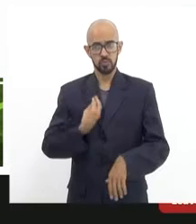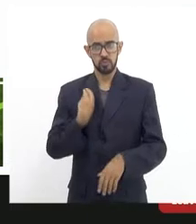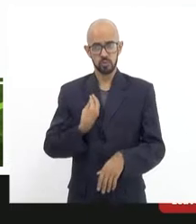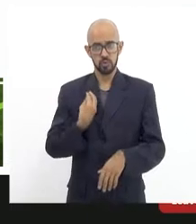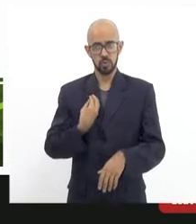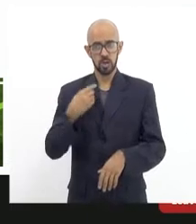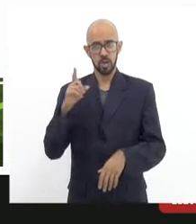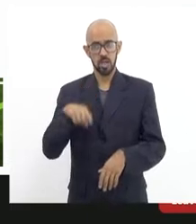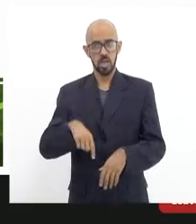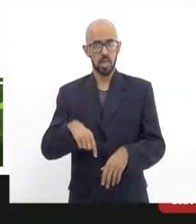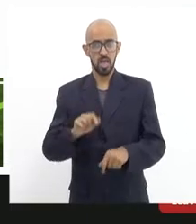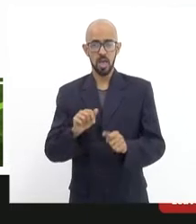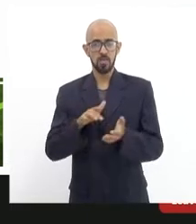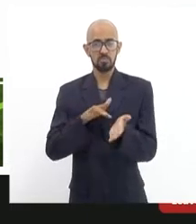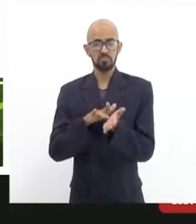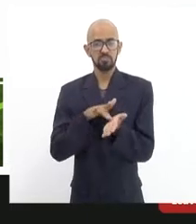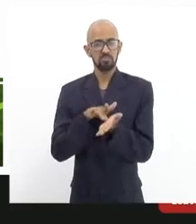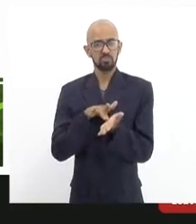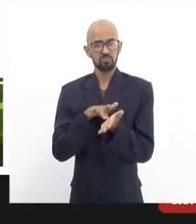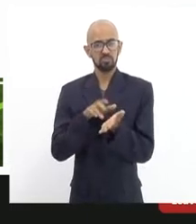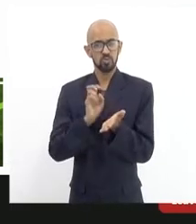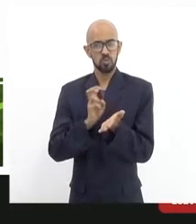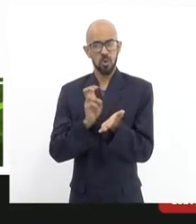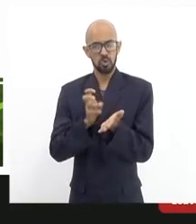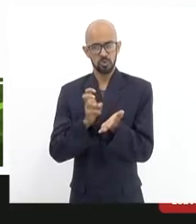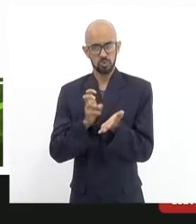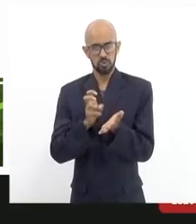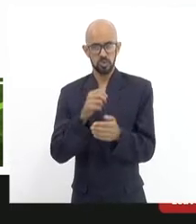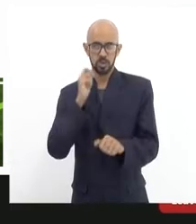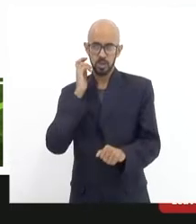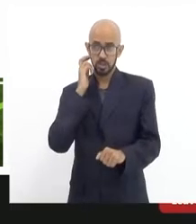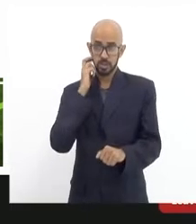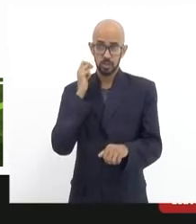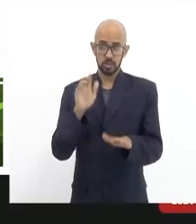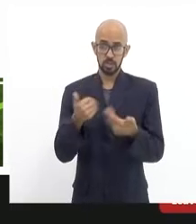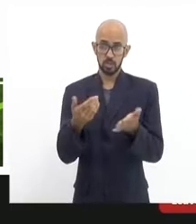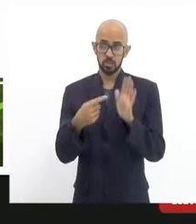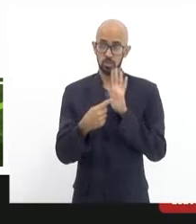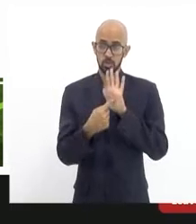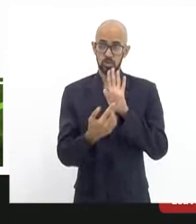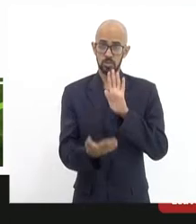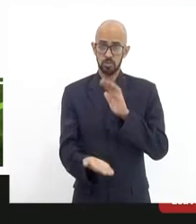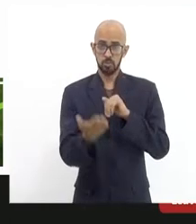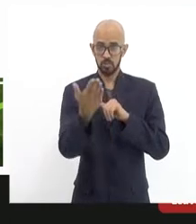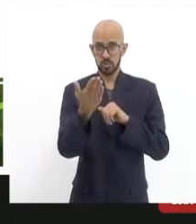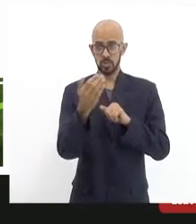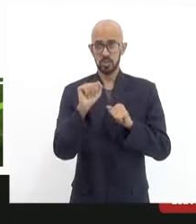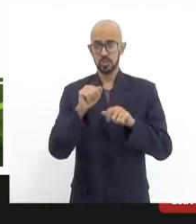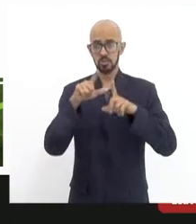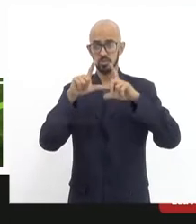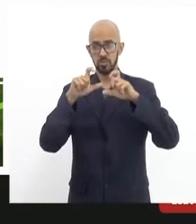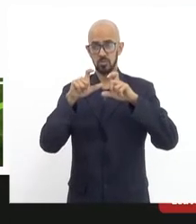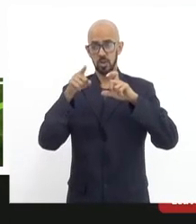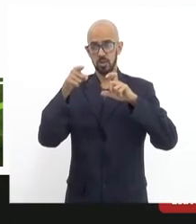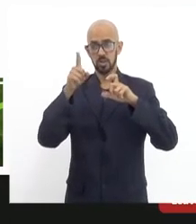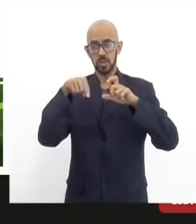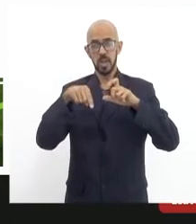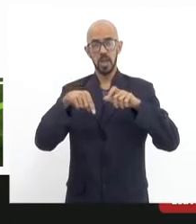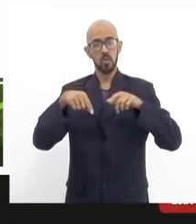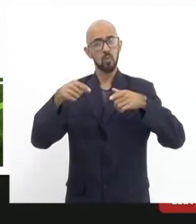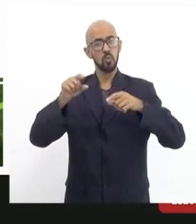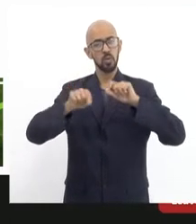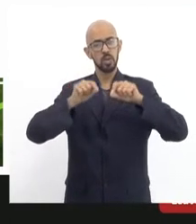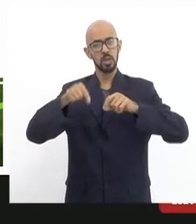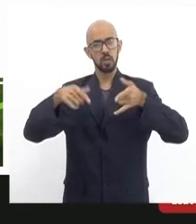simulacro do bonde, então estou mostrando aí esse bonde também com o objetivo de mostrar um defunto, porque